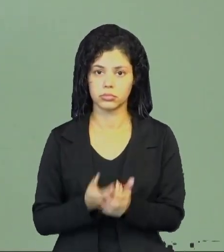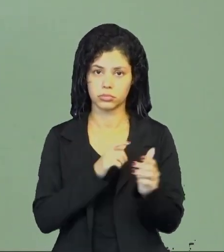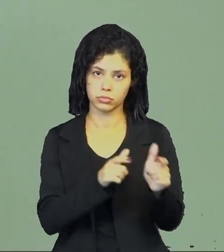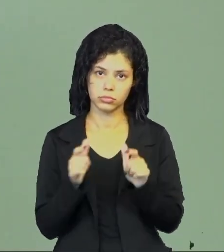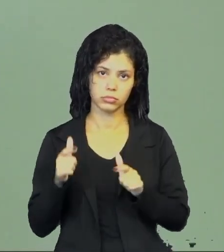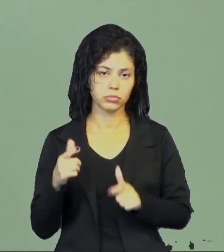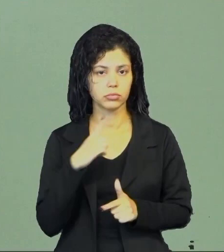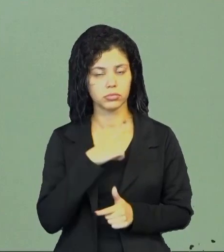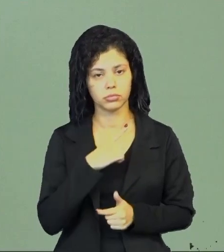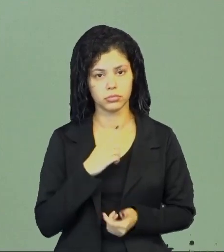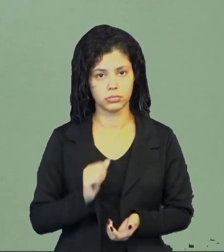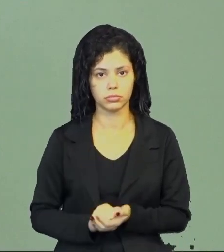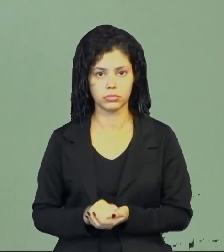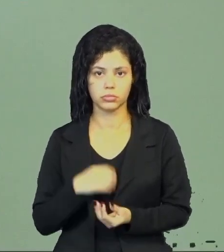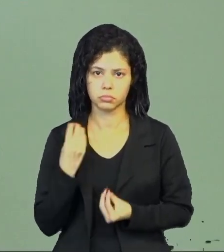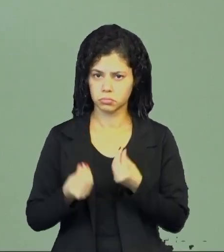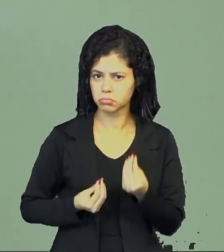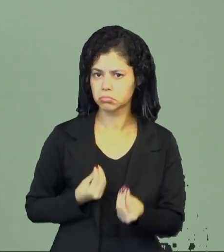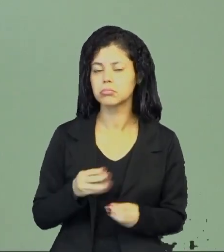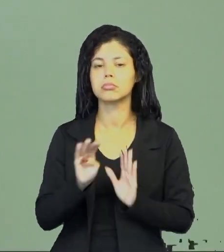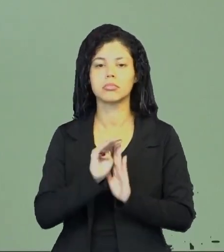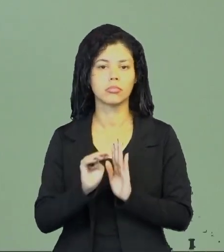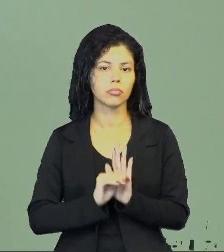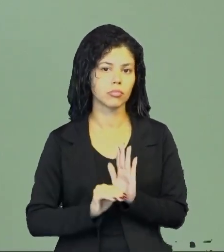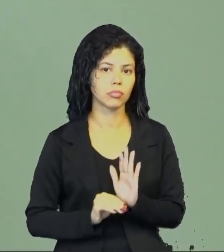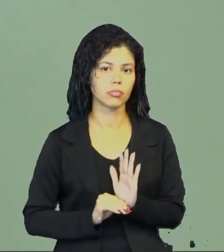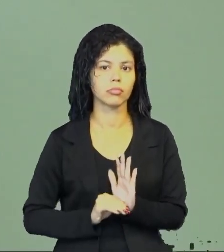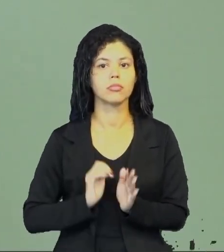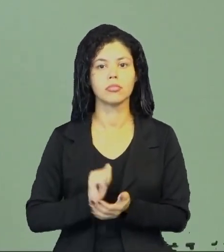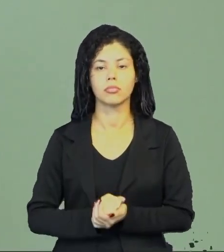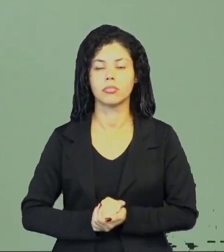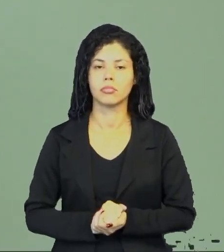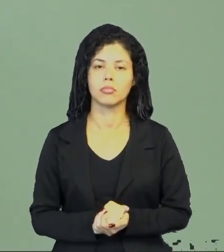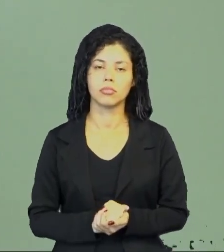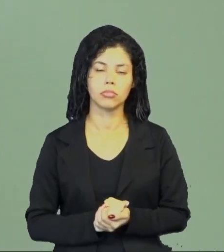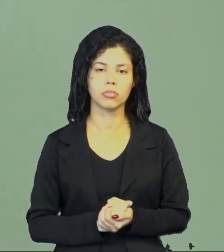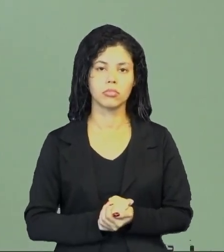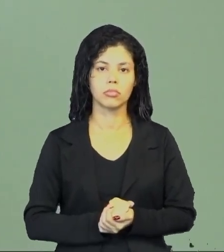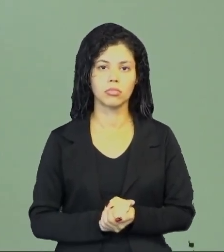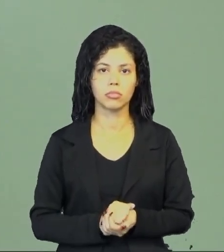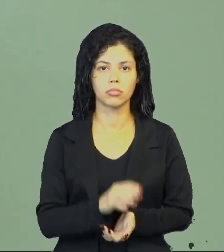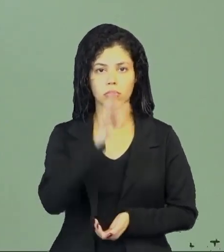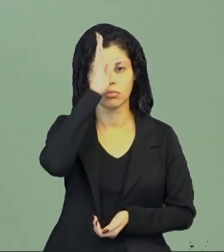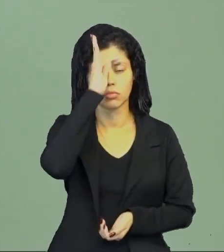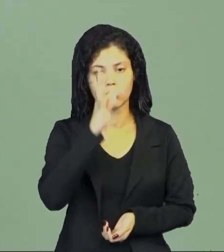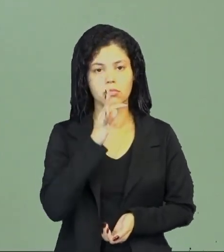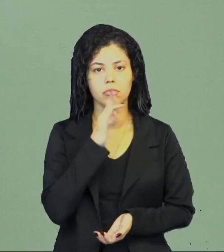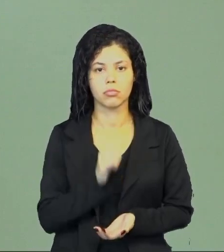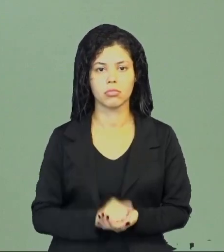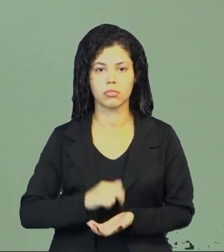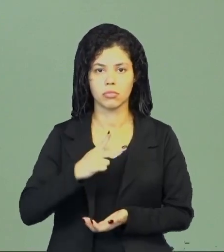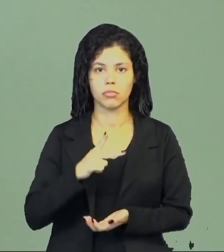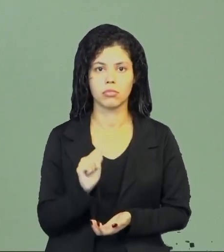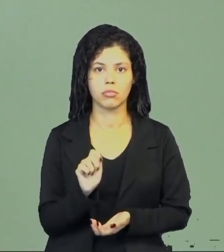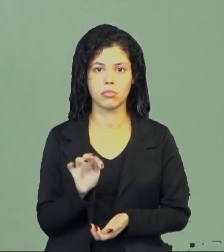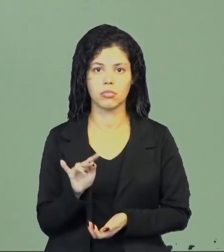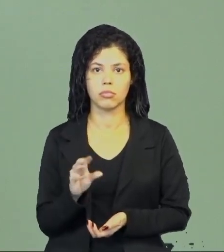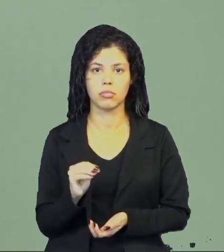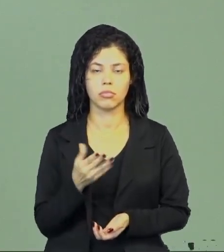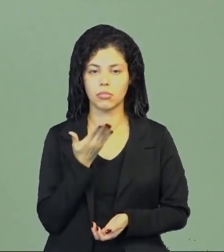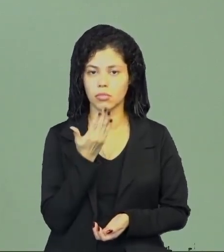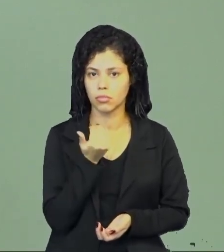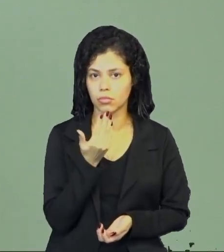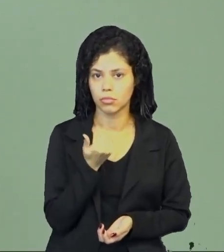ambiente tem o seu modelo de salão, pátio, né, que é o tradicional, ali o pátio para você